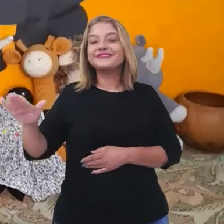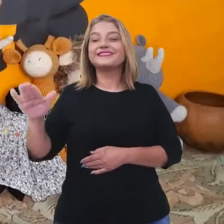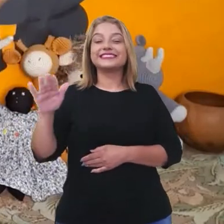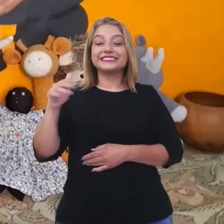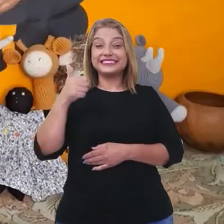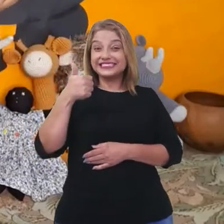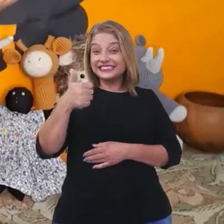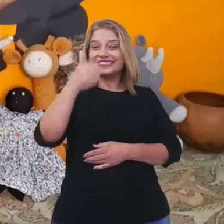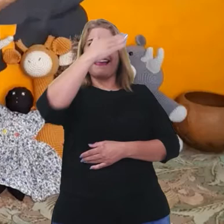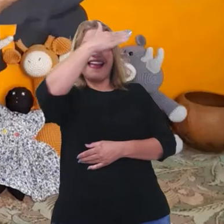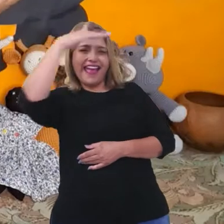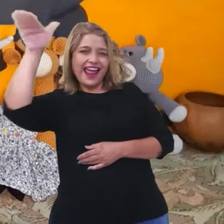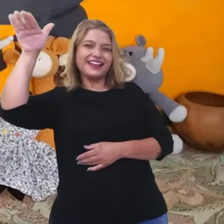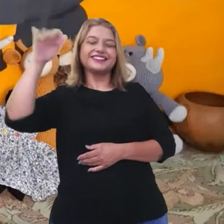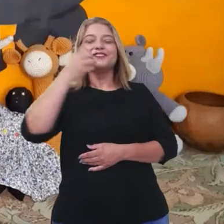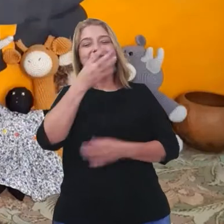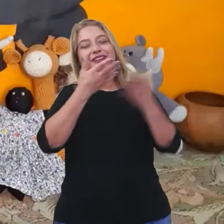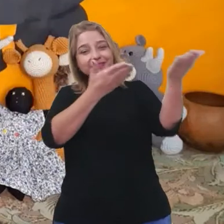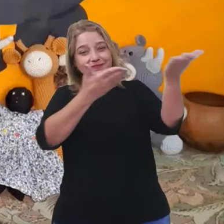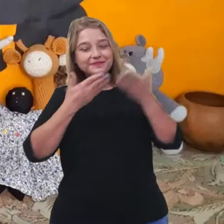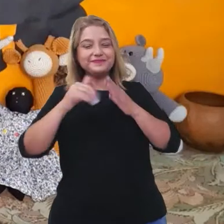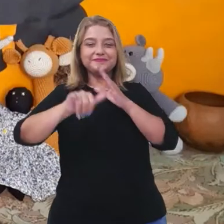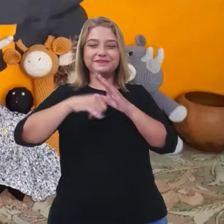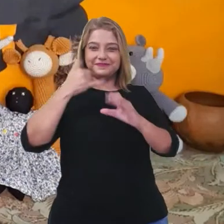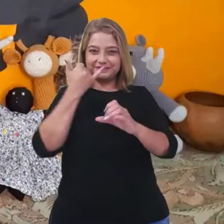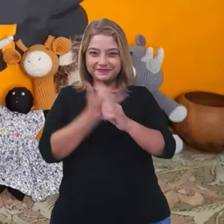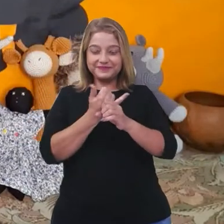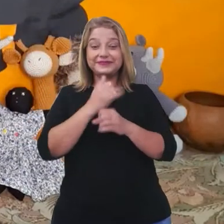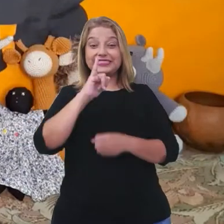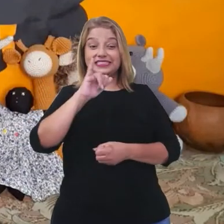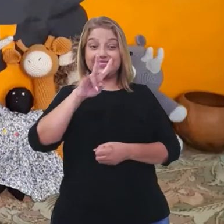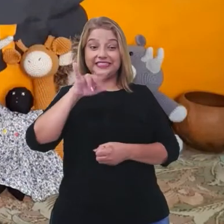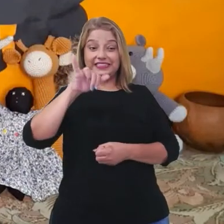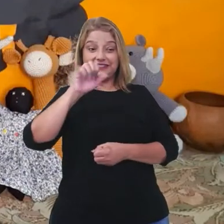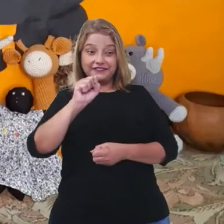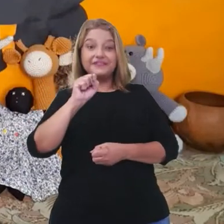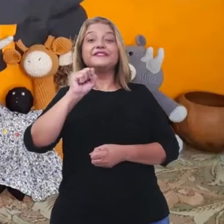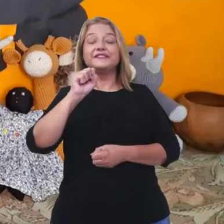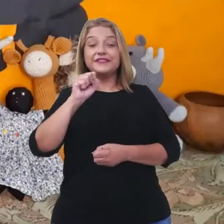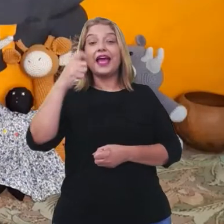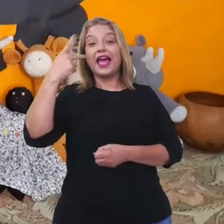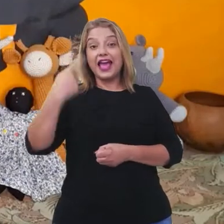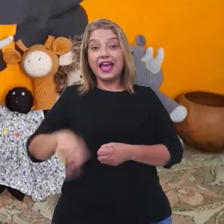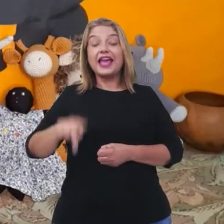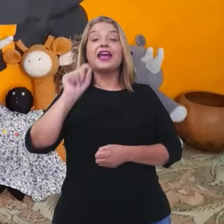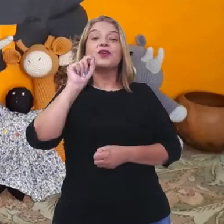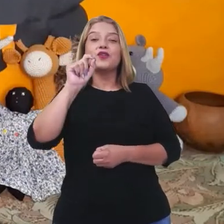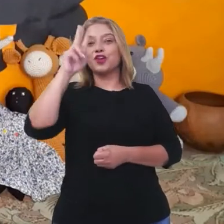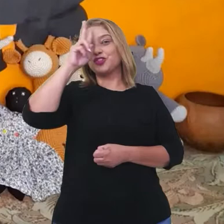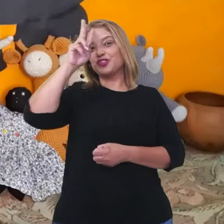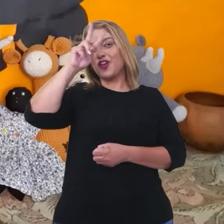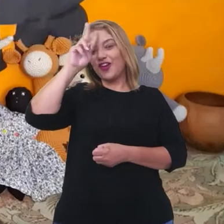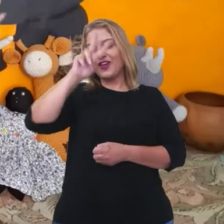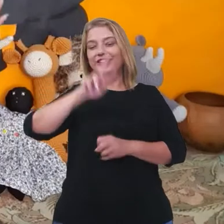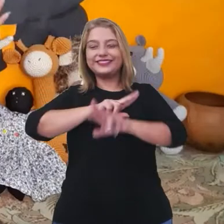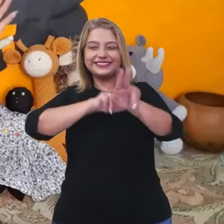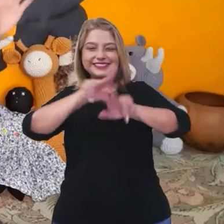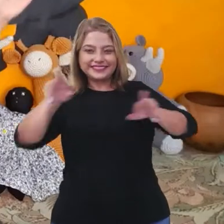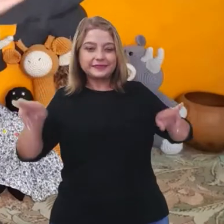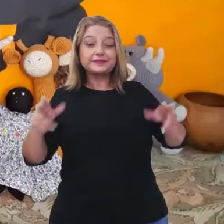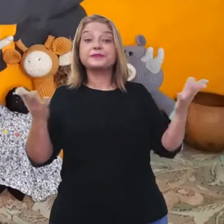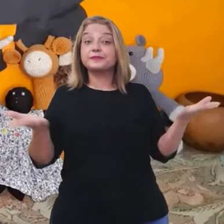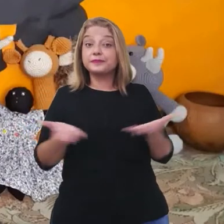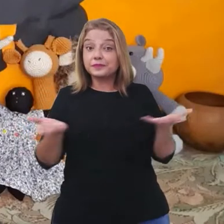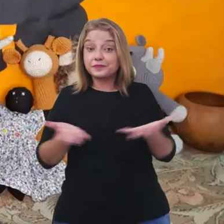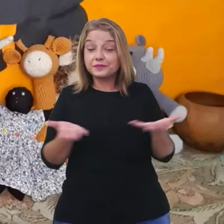grandes! Sejam bem-vindos ao canal Ives Stella na Estação das Histórias. E hoje